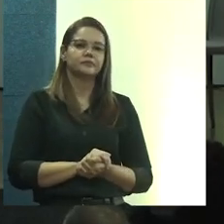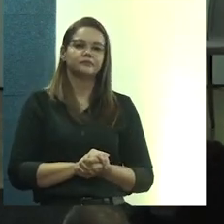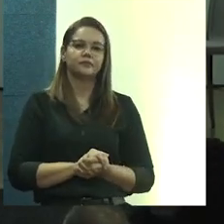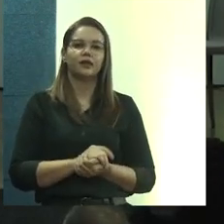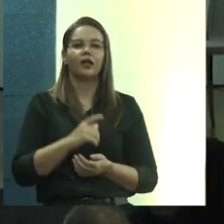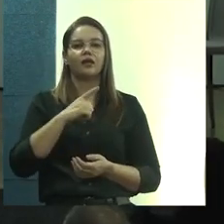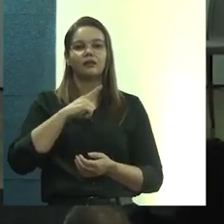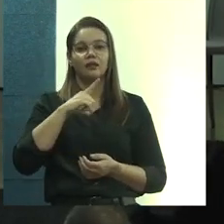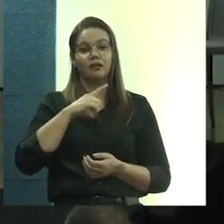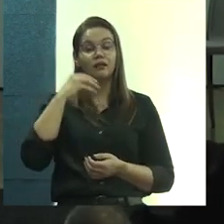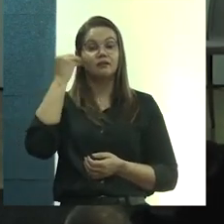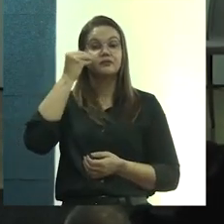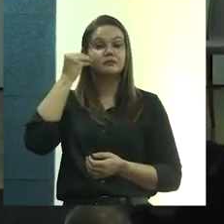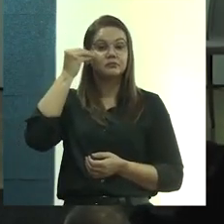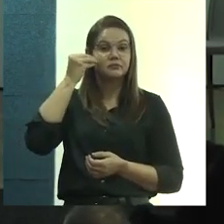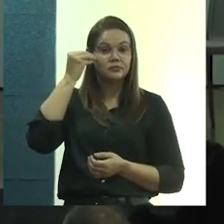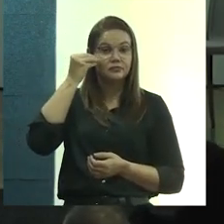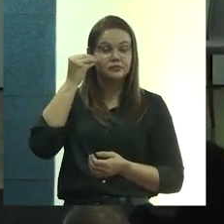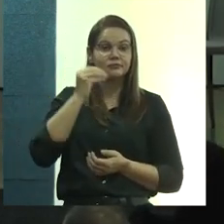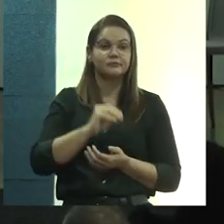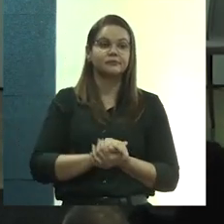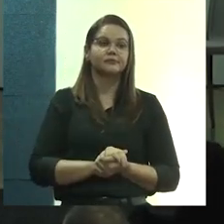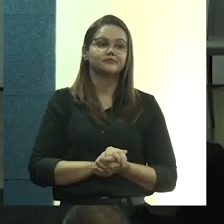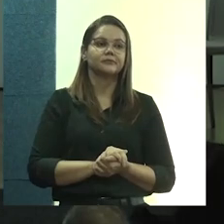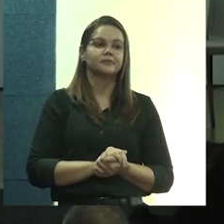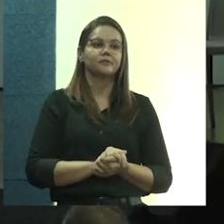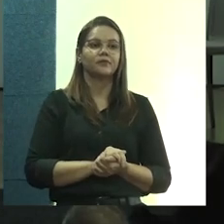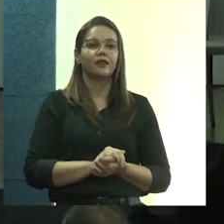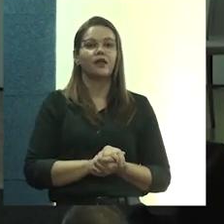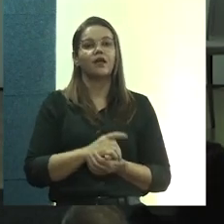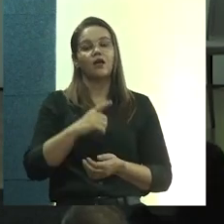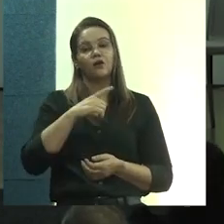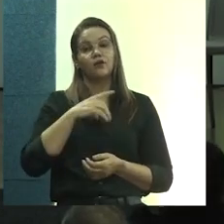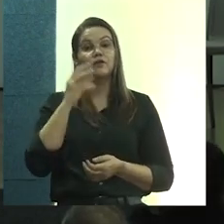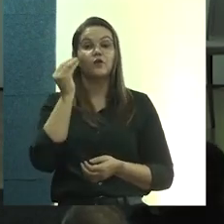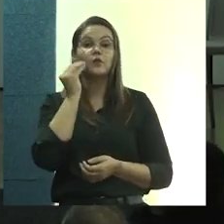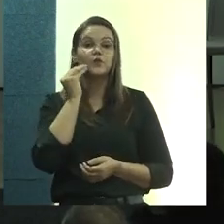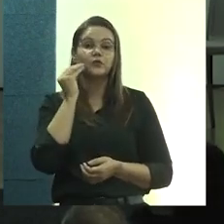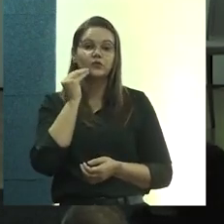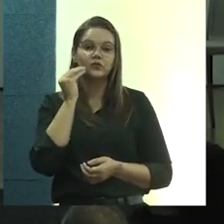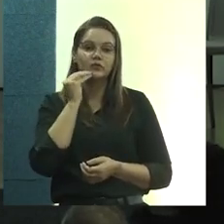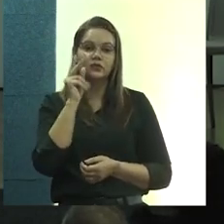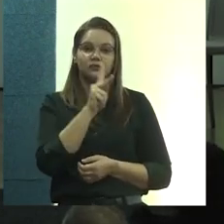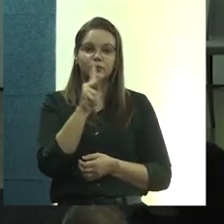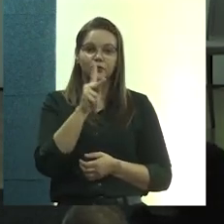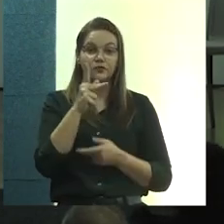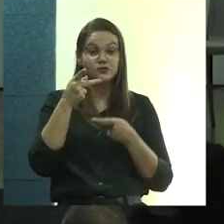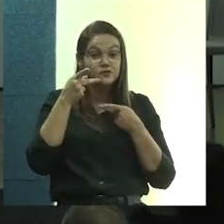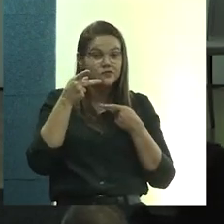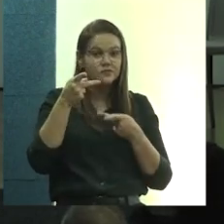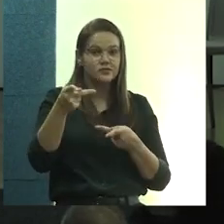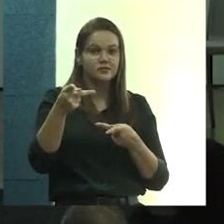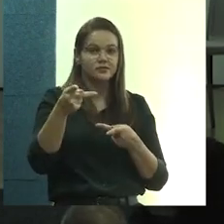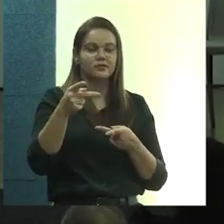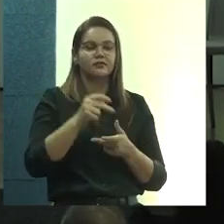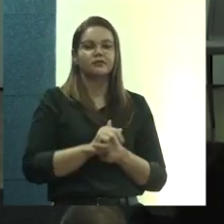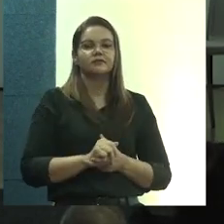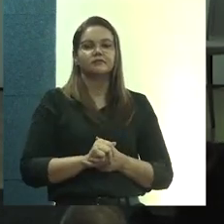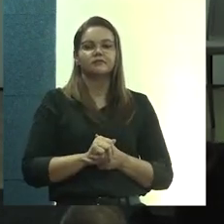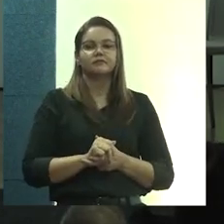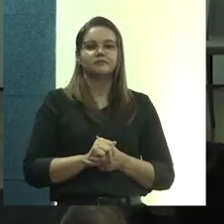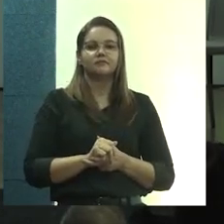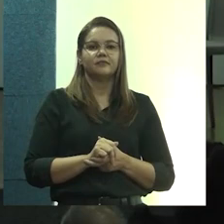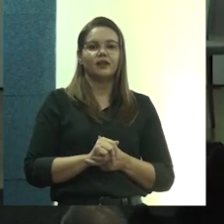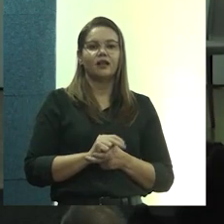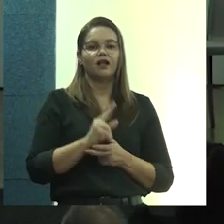Aí, temos a experiência, né? Eu tive a oportunidade de ser professor visitante na